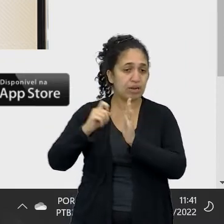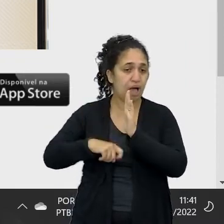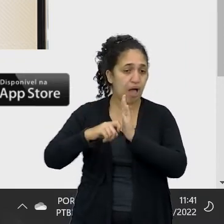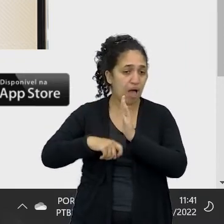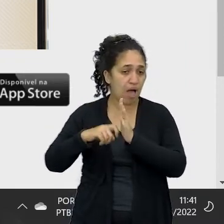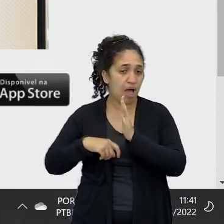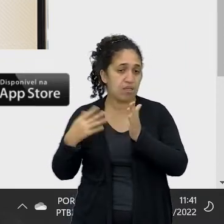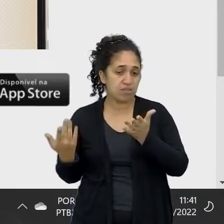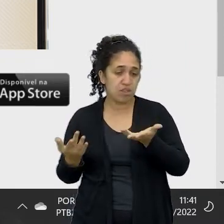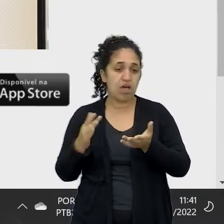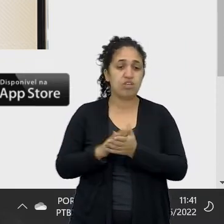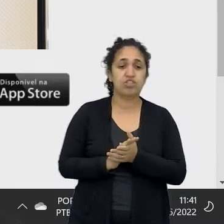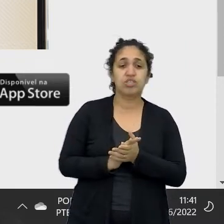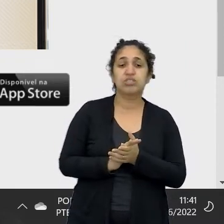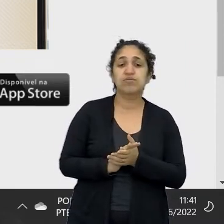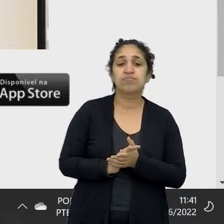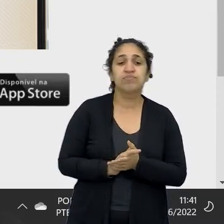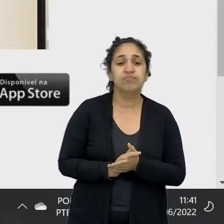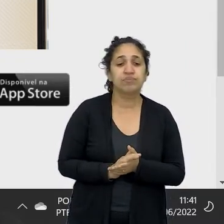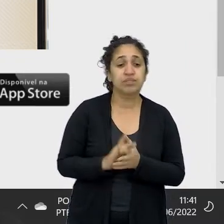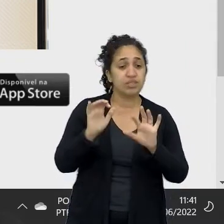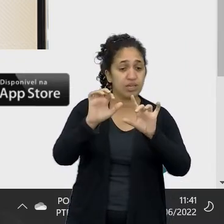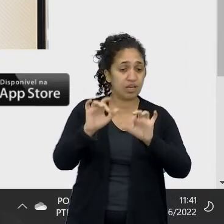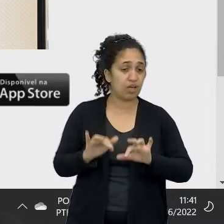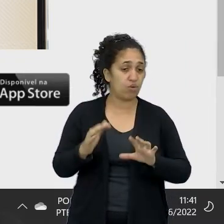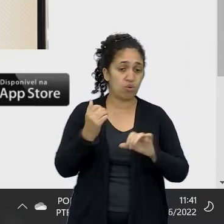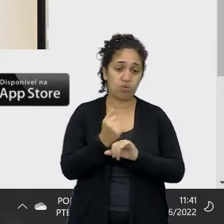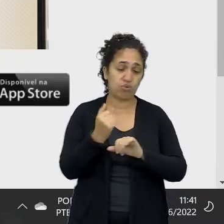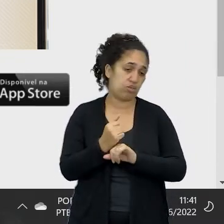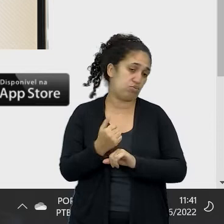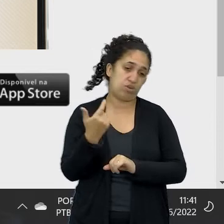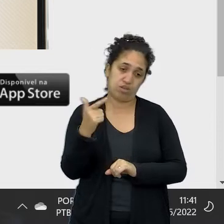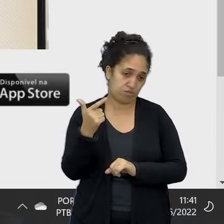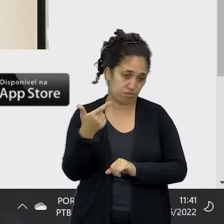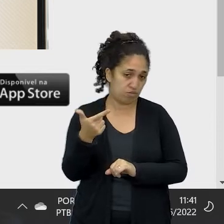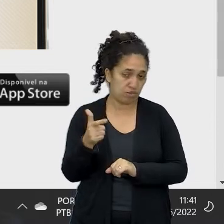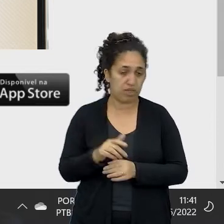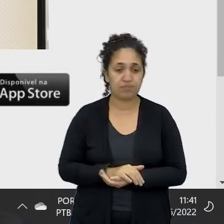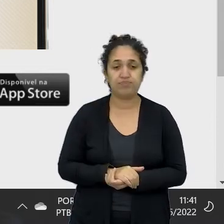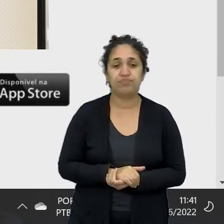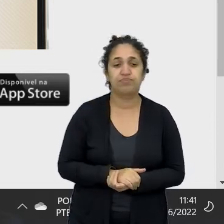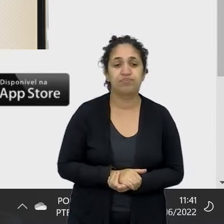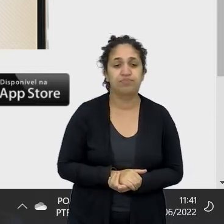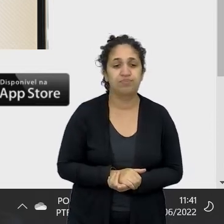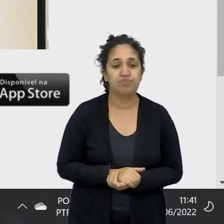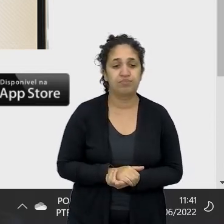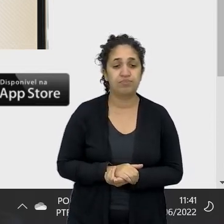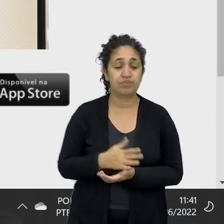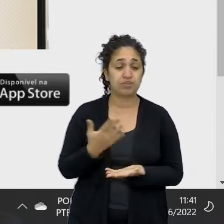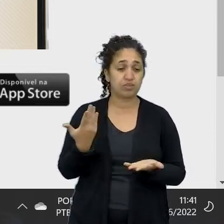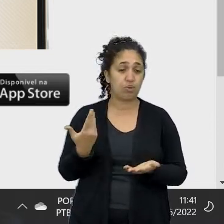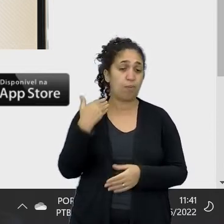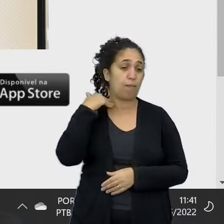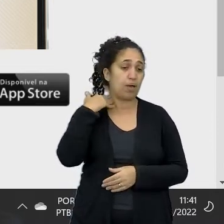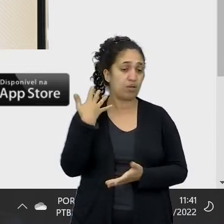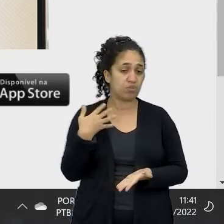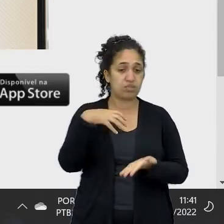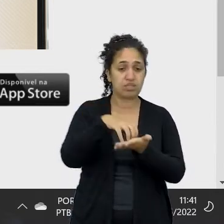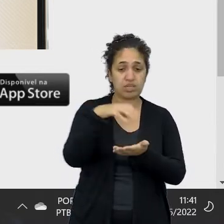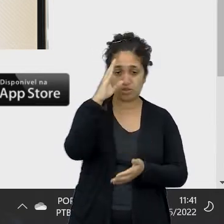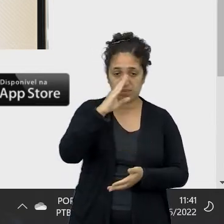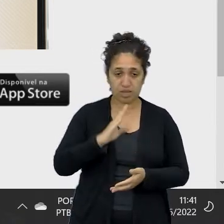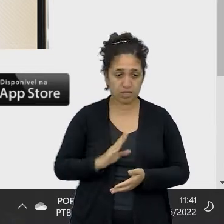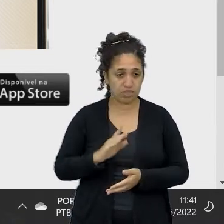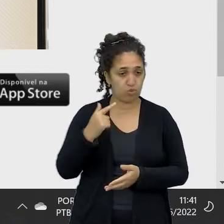operacionais fiscais não considerados aí pela calculadora. O Banco Central do Brasil não